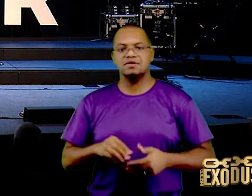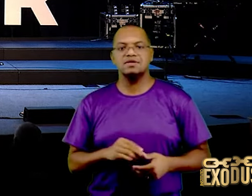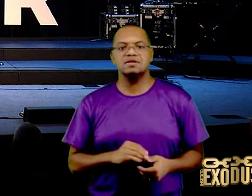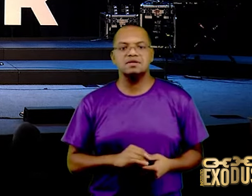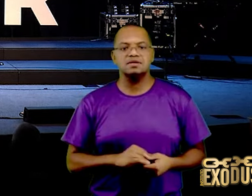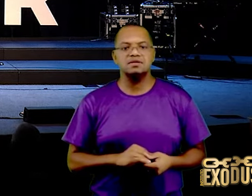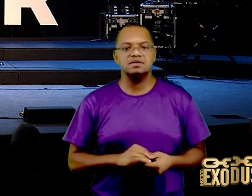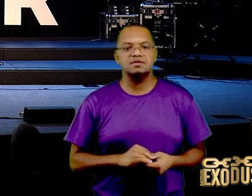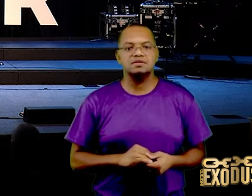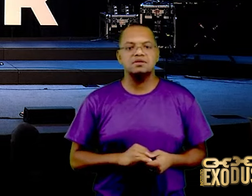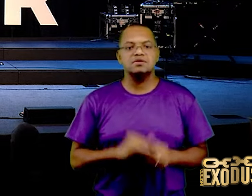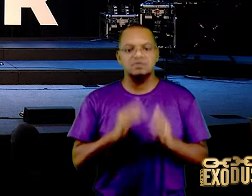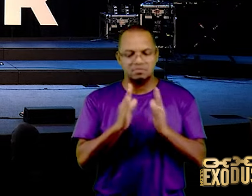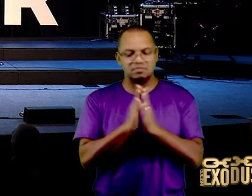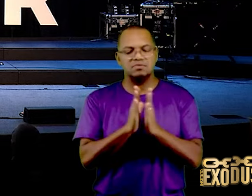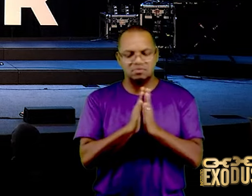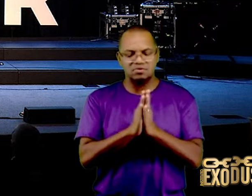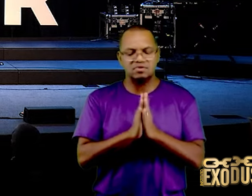Eu vou orar por você,